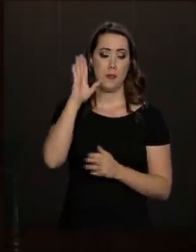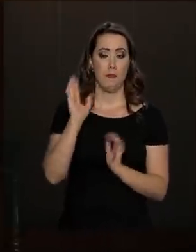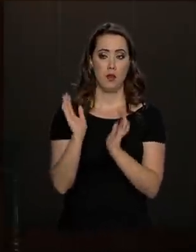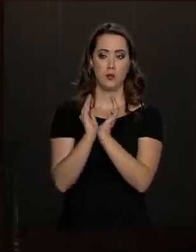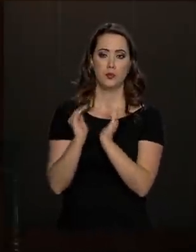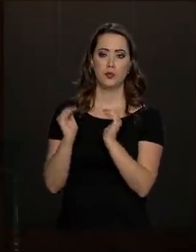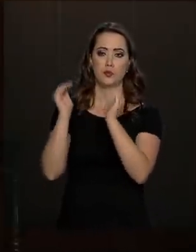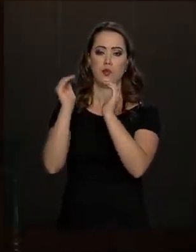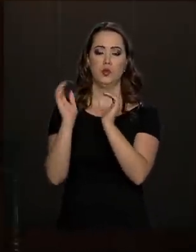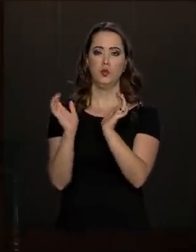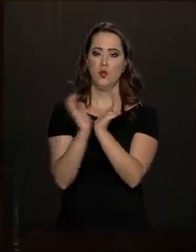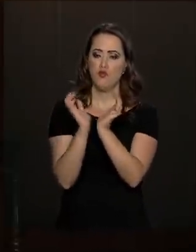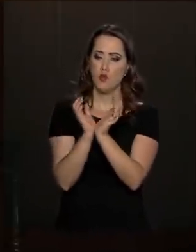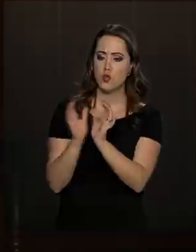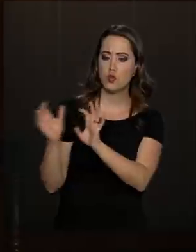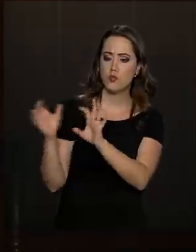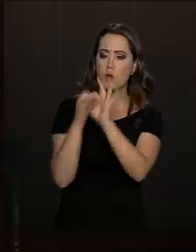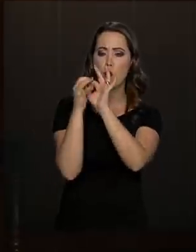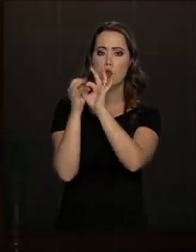força corporativa.